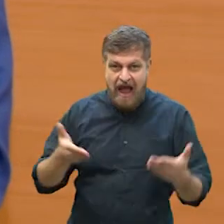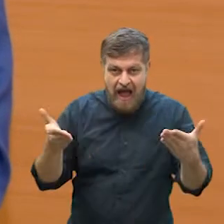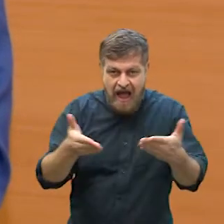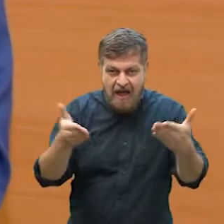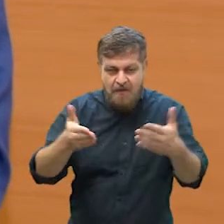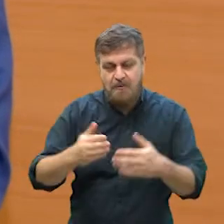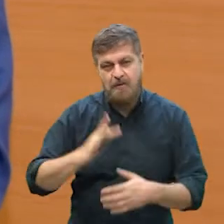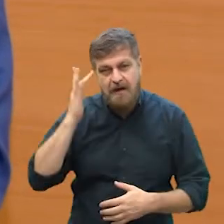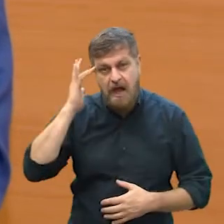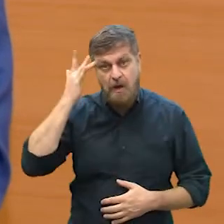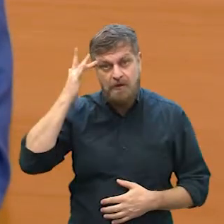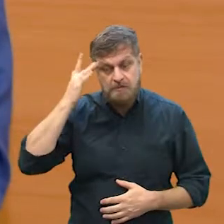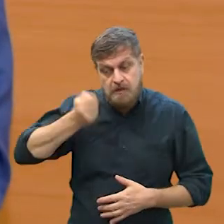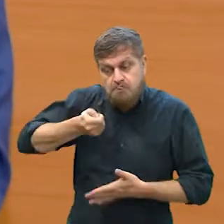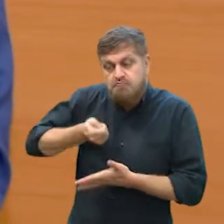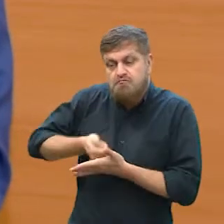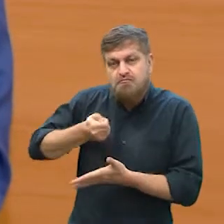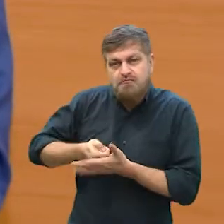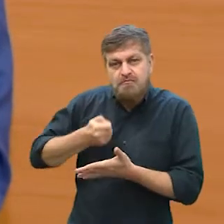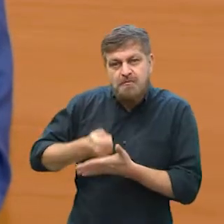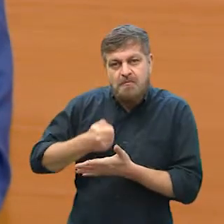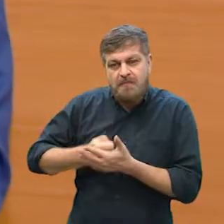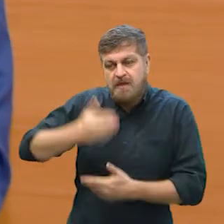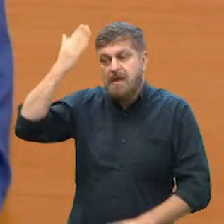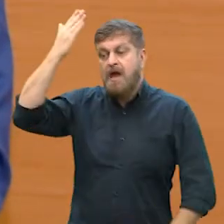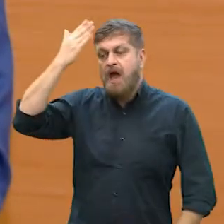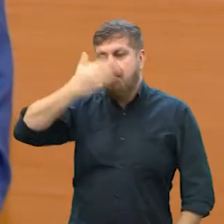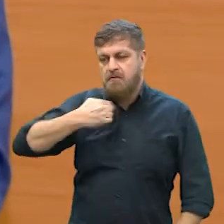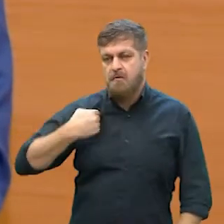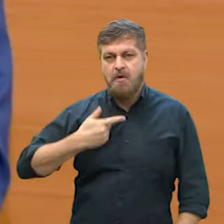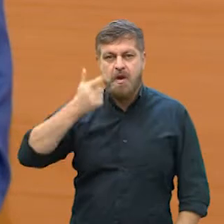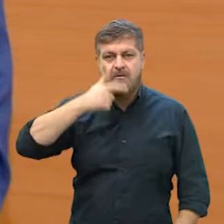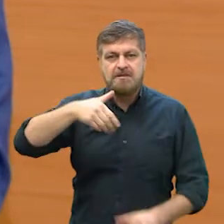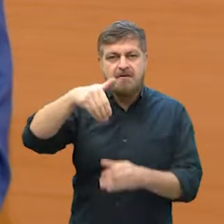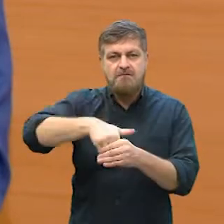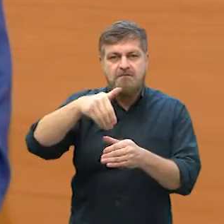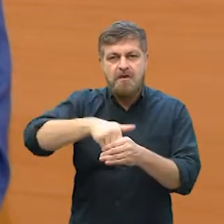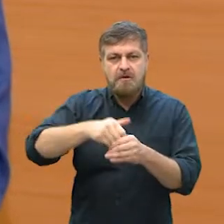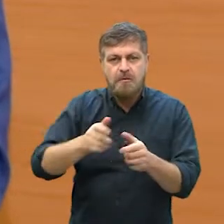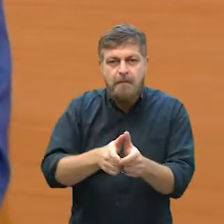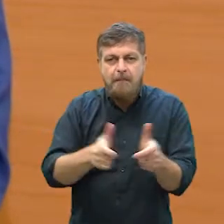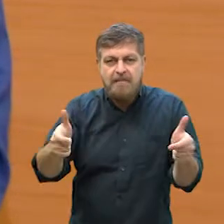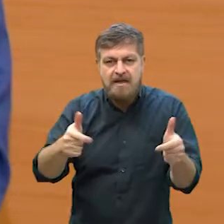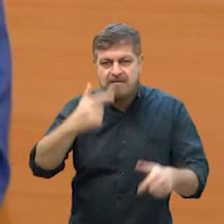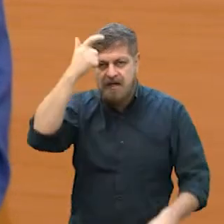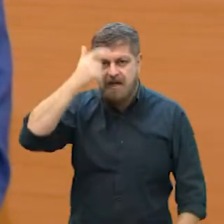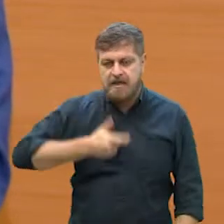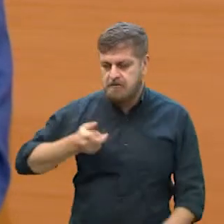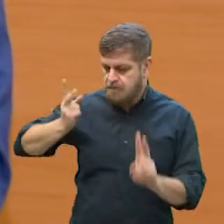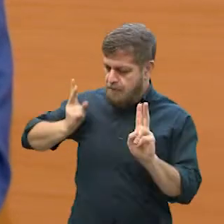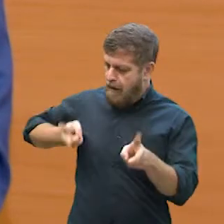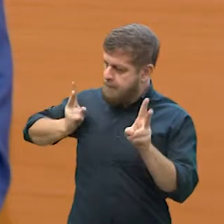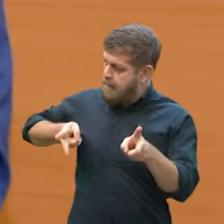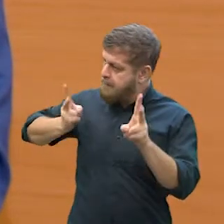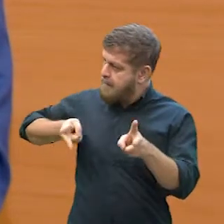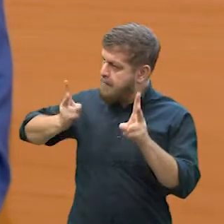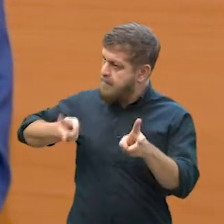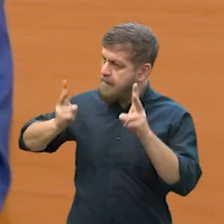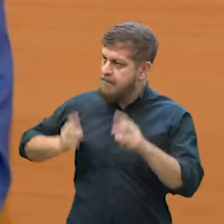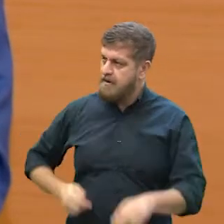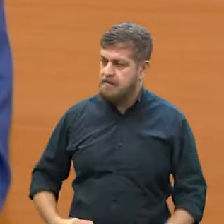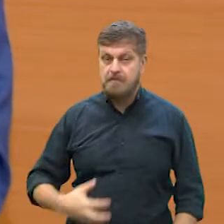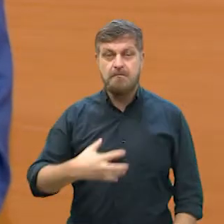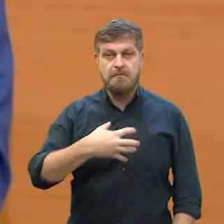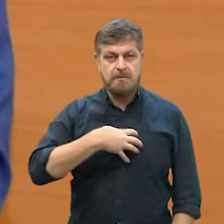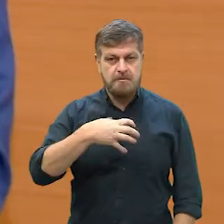eu acho que o que foi determinante para essa votação foi que eu sempre adotei a mesma postura e a